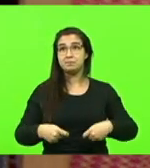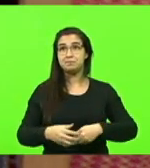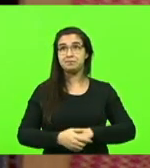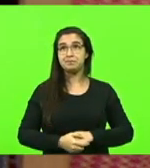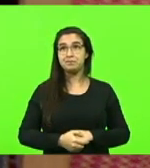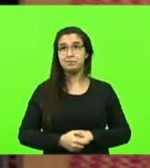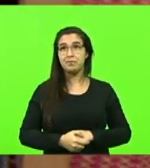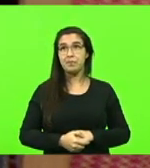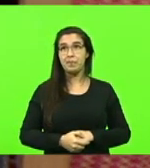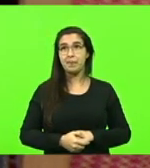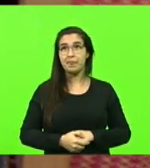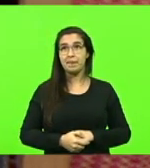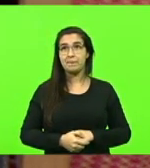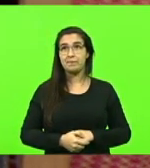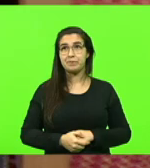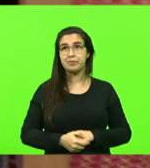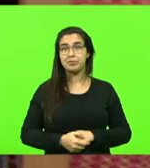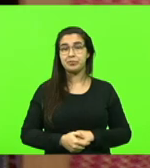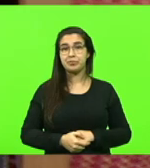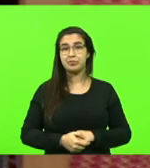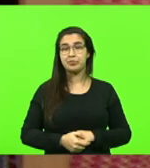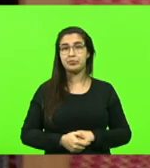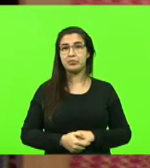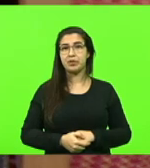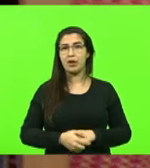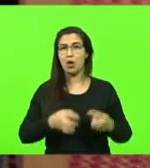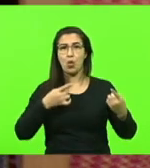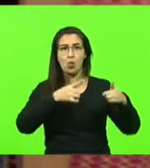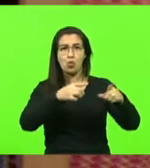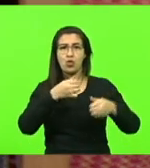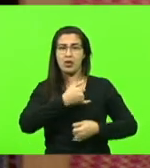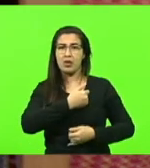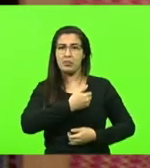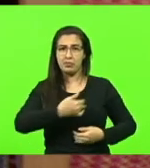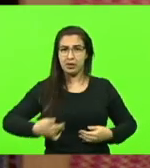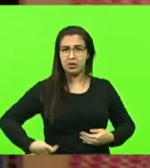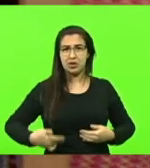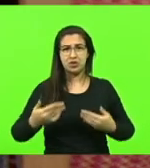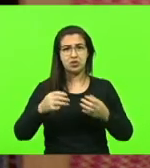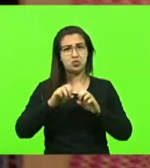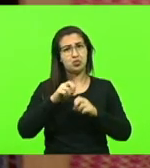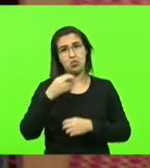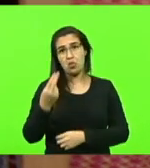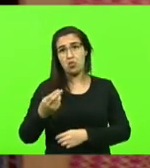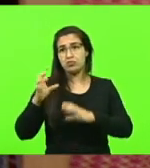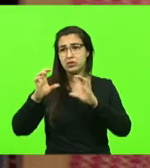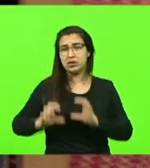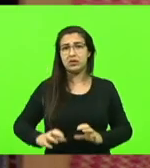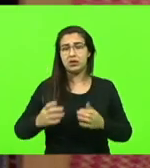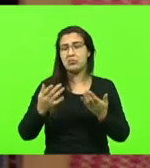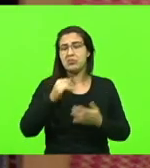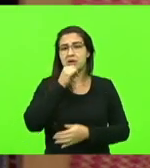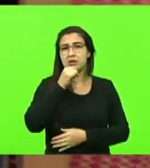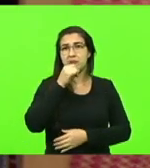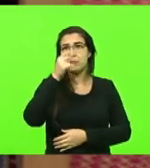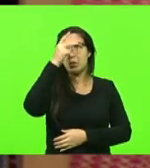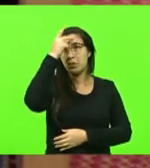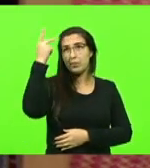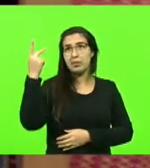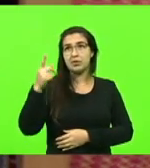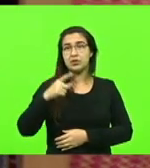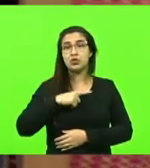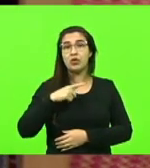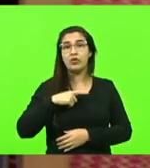Mais 30 segundos, deputado. Seja contra ministro, contra qualquer cidadão. Teve um aí que pegou uma